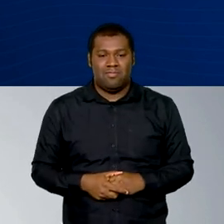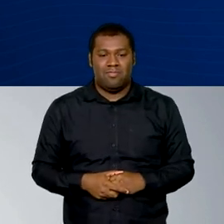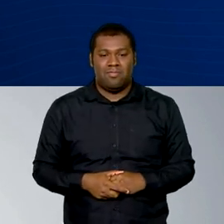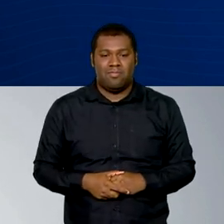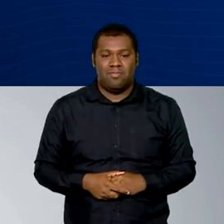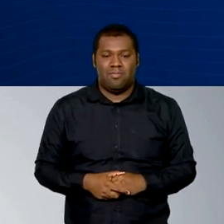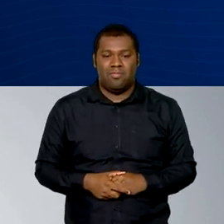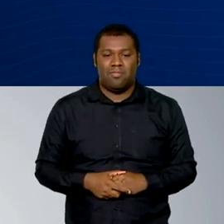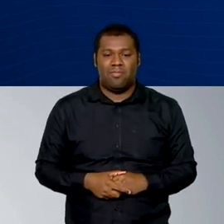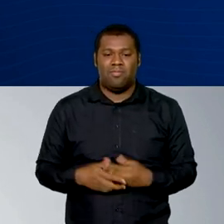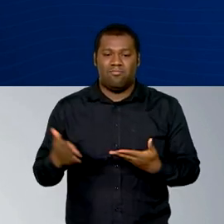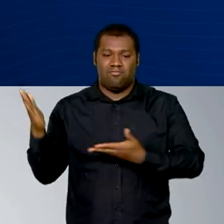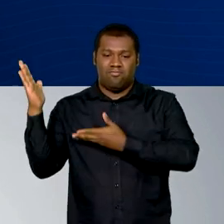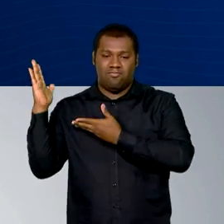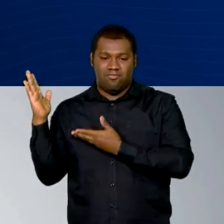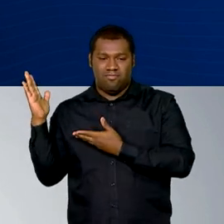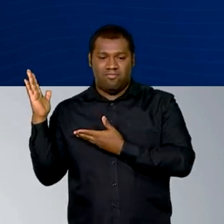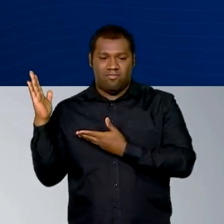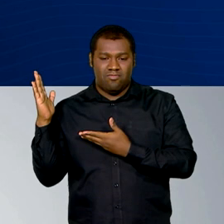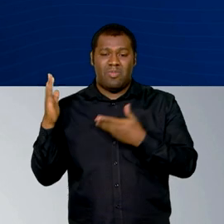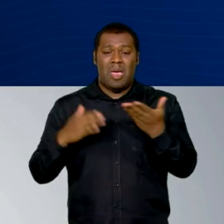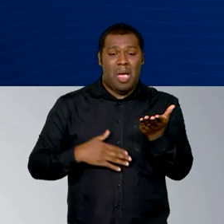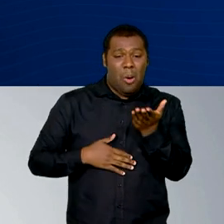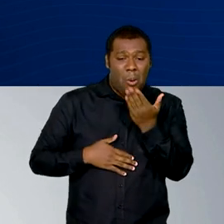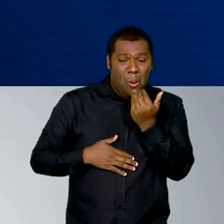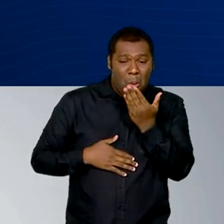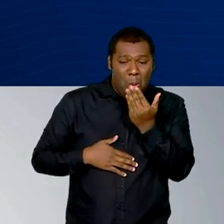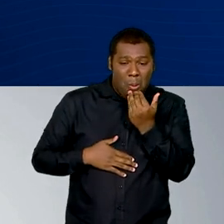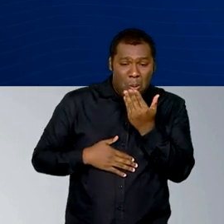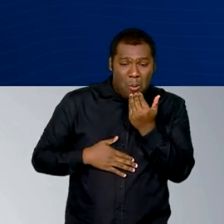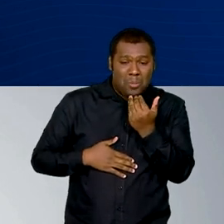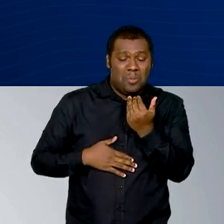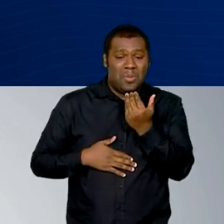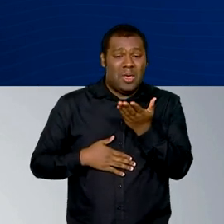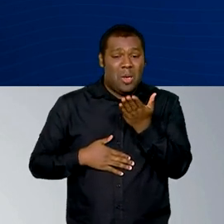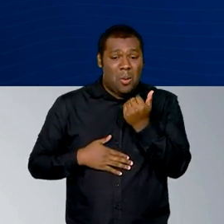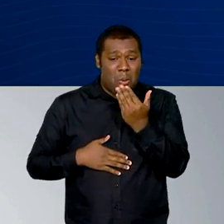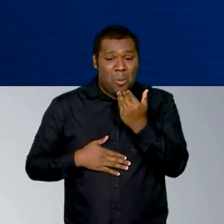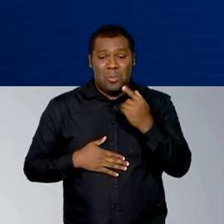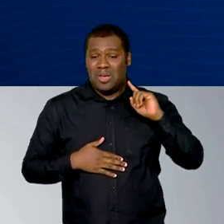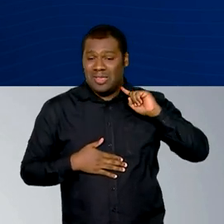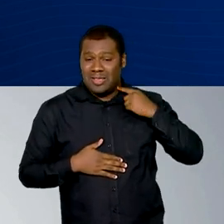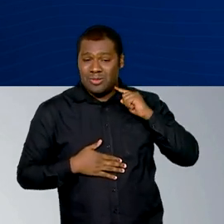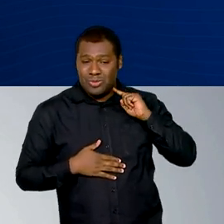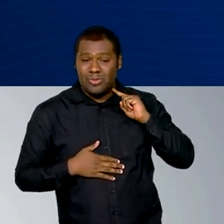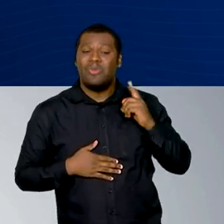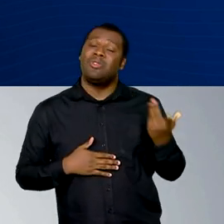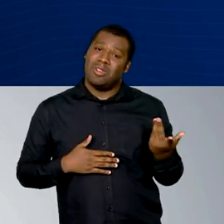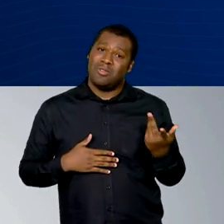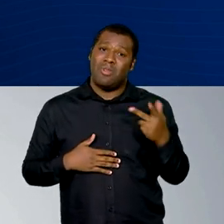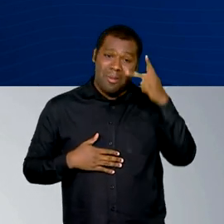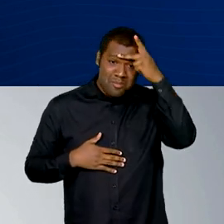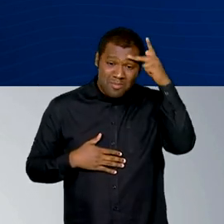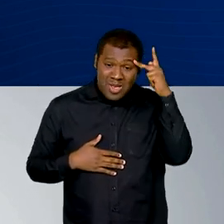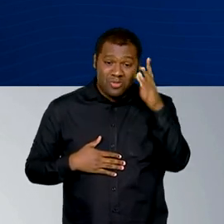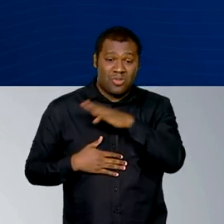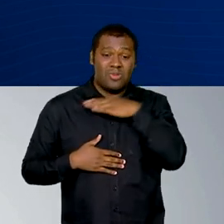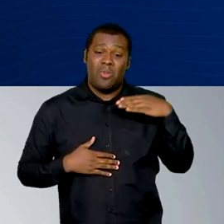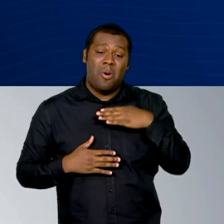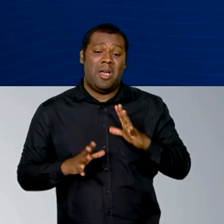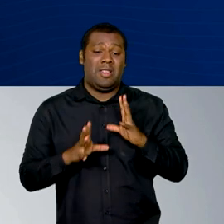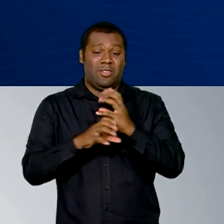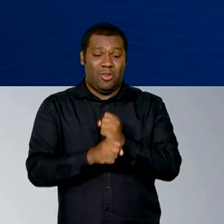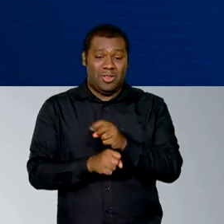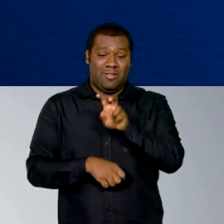de ultraprocessados é o causador de mais de 57 mil mortes a cada ano, pelo